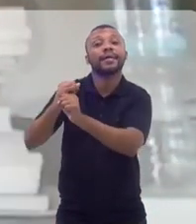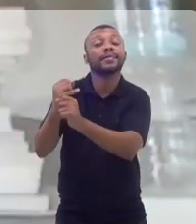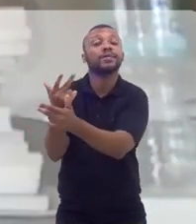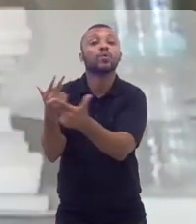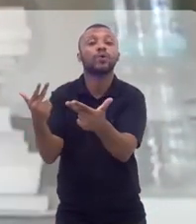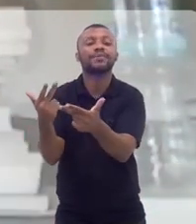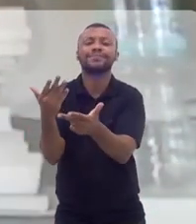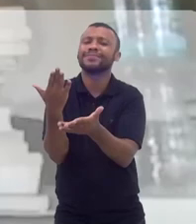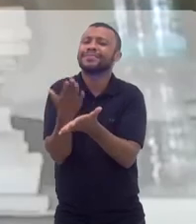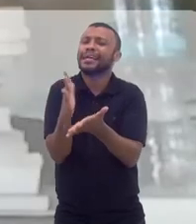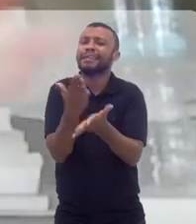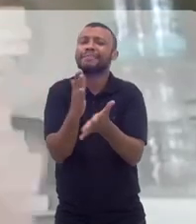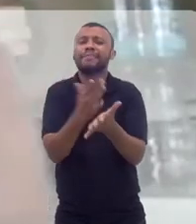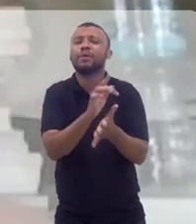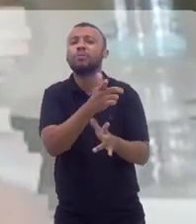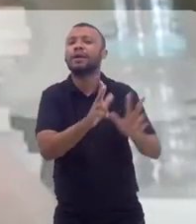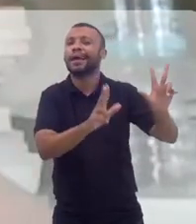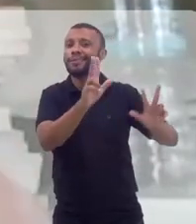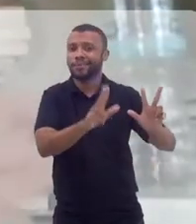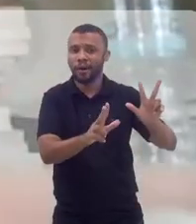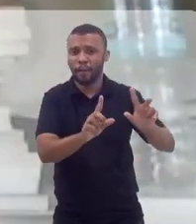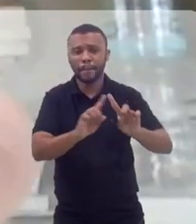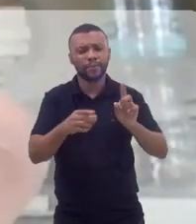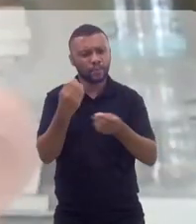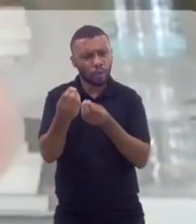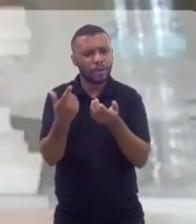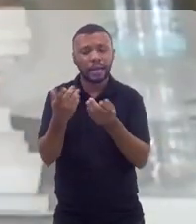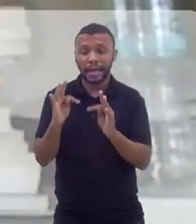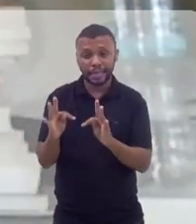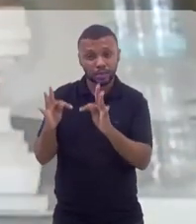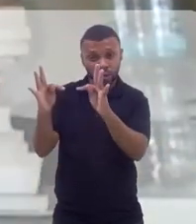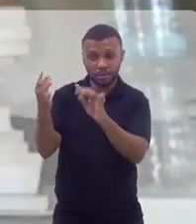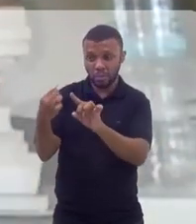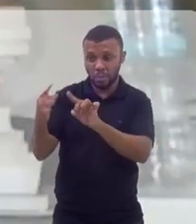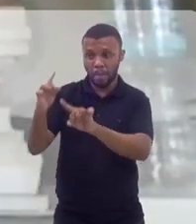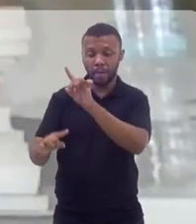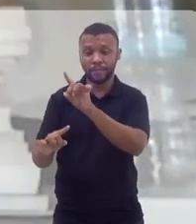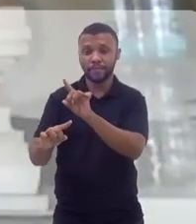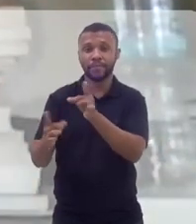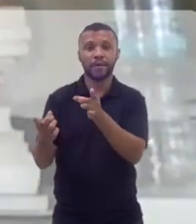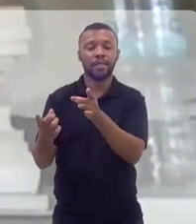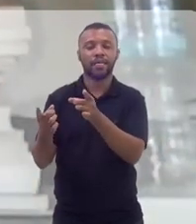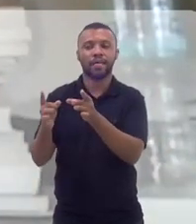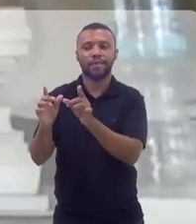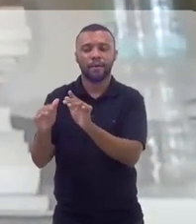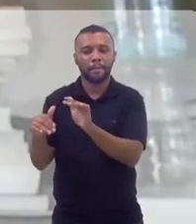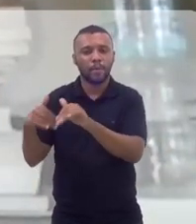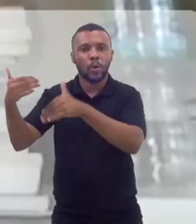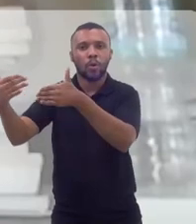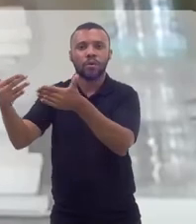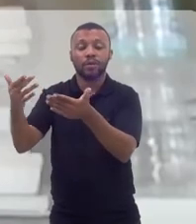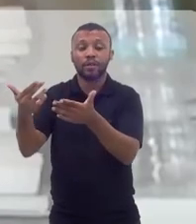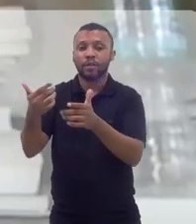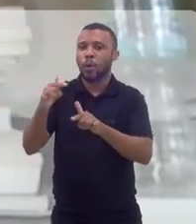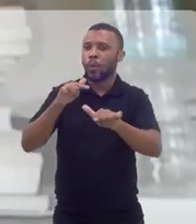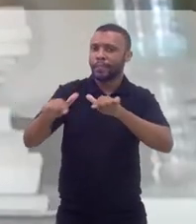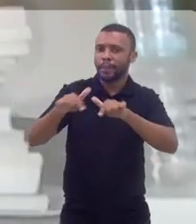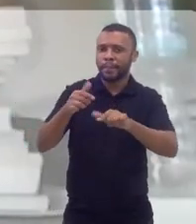é impressionante como a tecnologia está avançando muito e vai tirando e eliminando muitos empregos. Do outro lado vem o carnaval que oferece